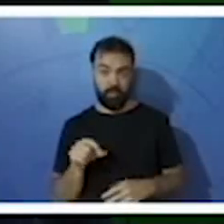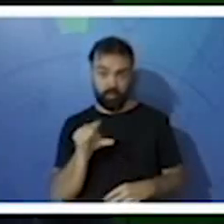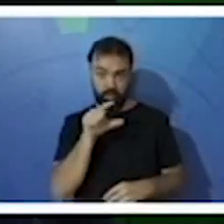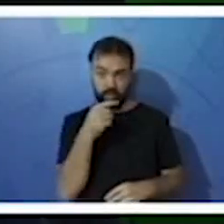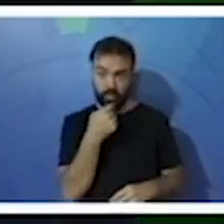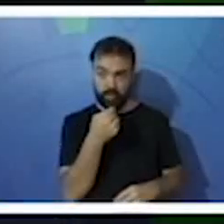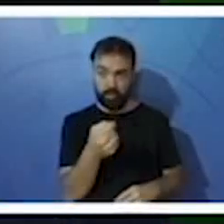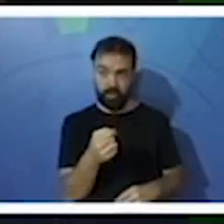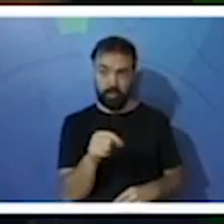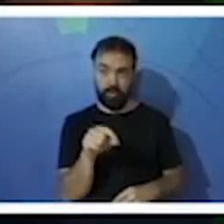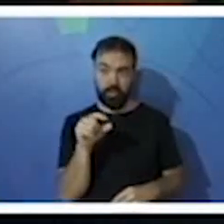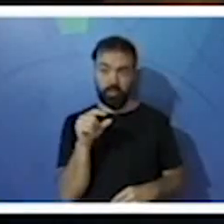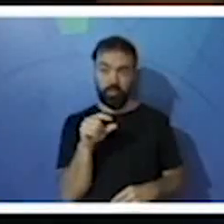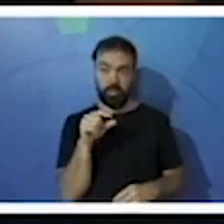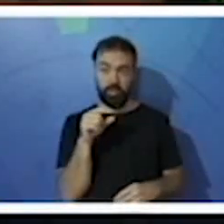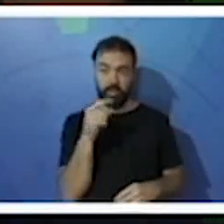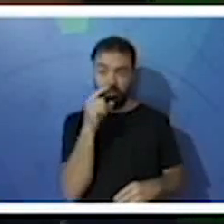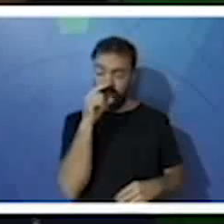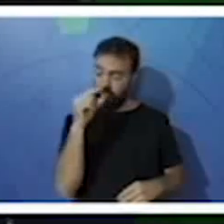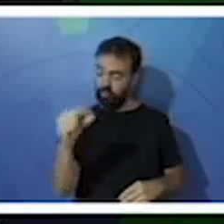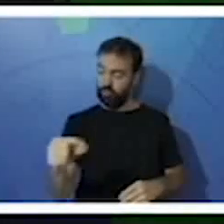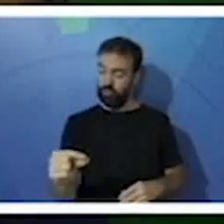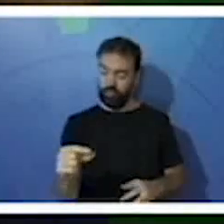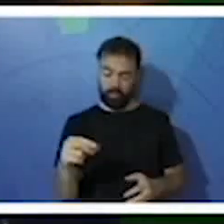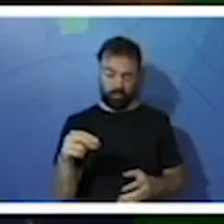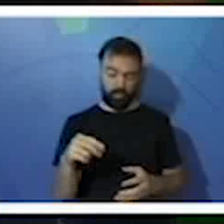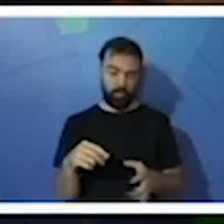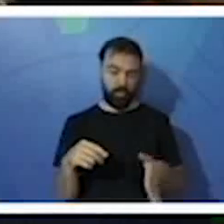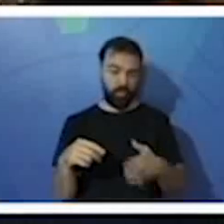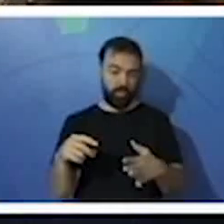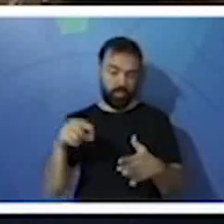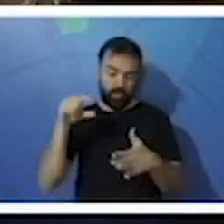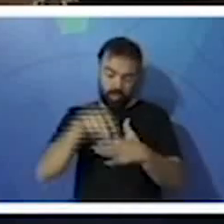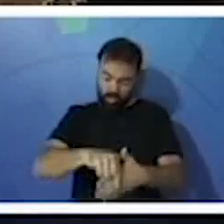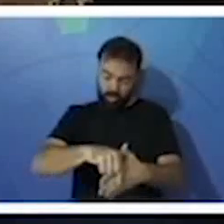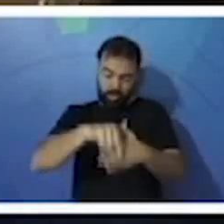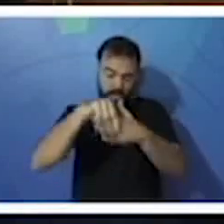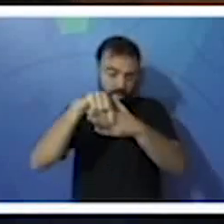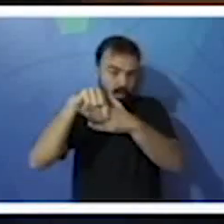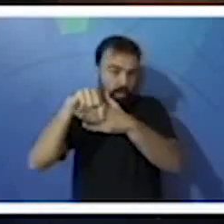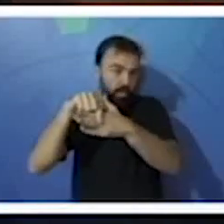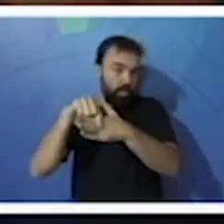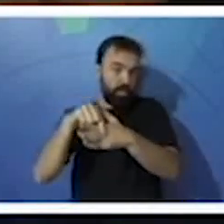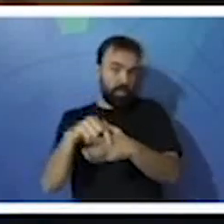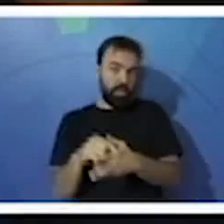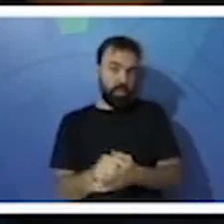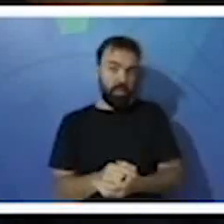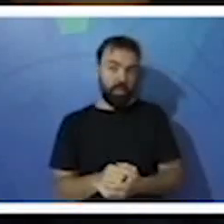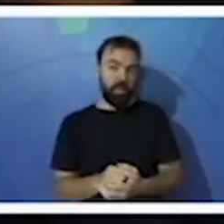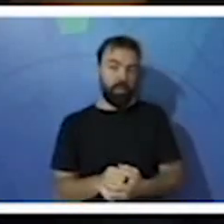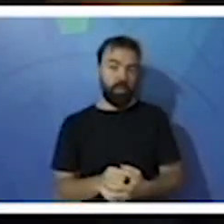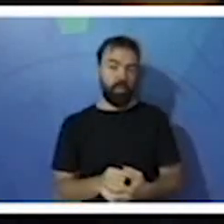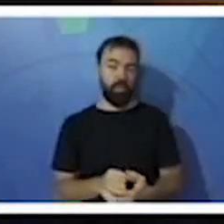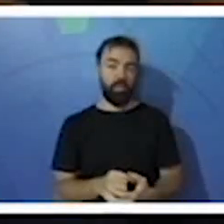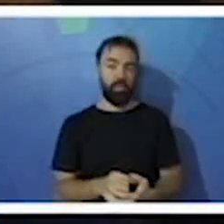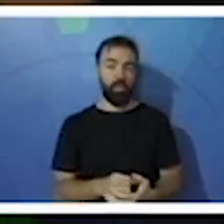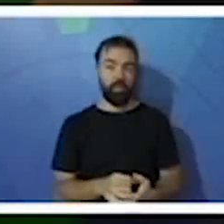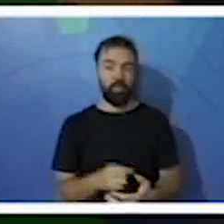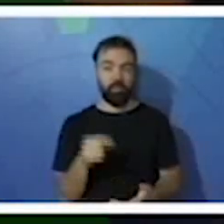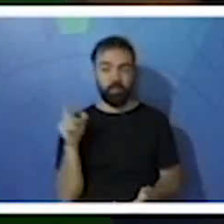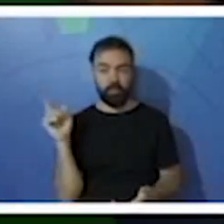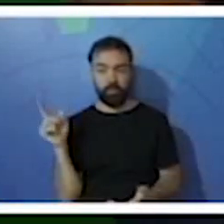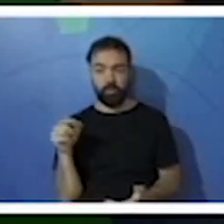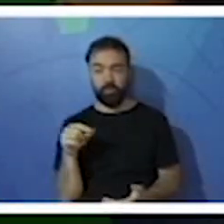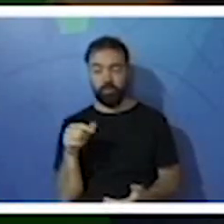o bico da garça serve para espetar os peixes como uma lança. Olha a observação. Aqui,